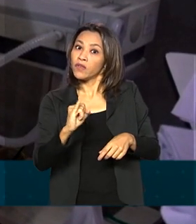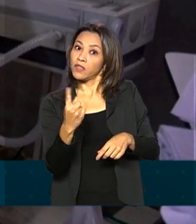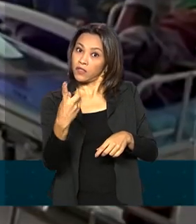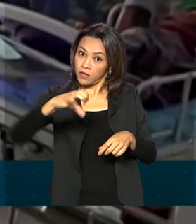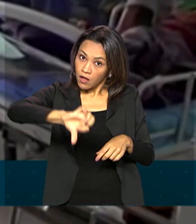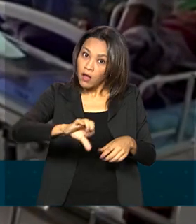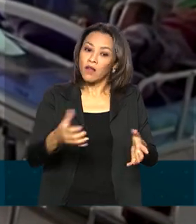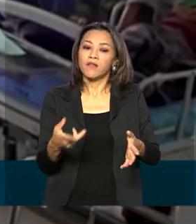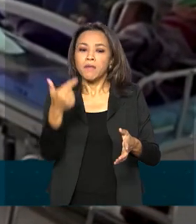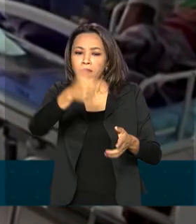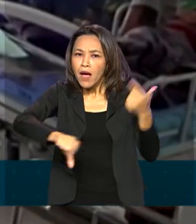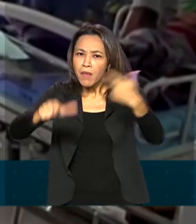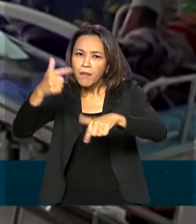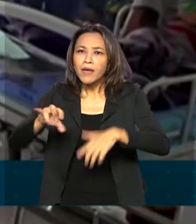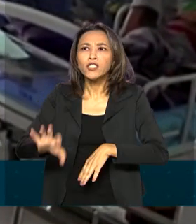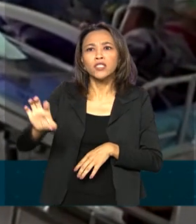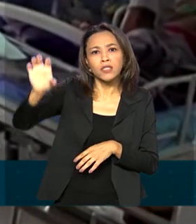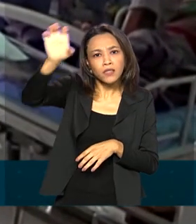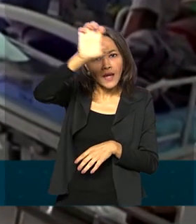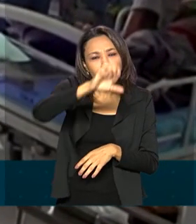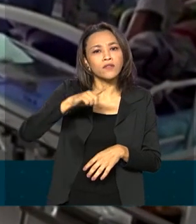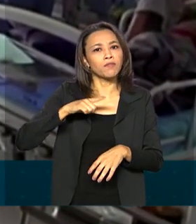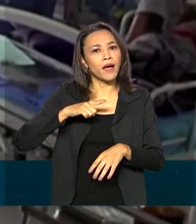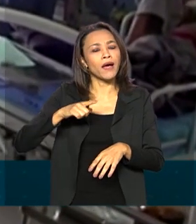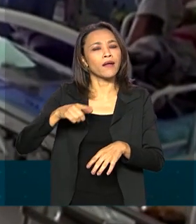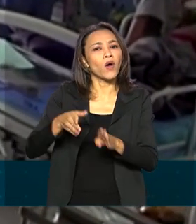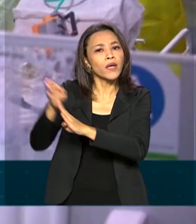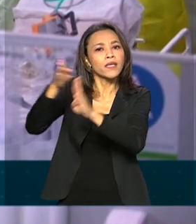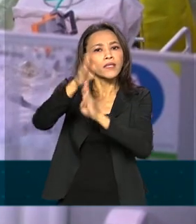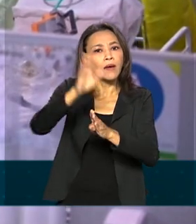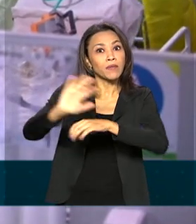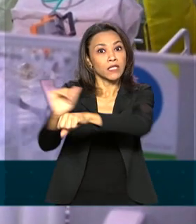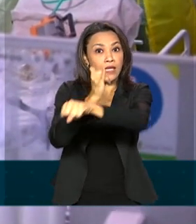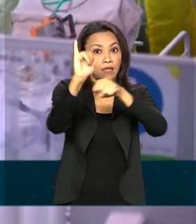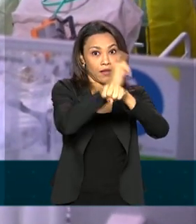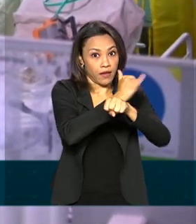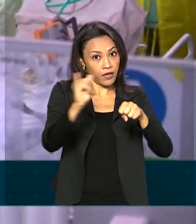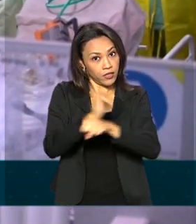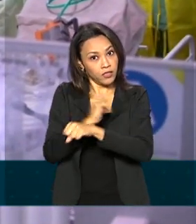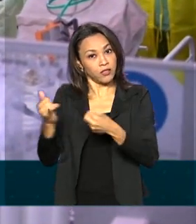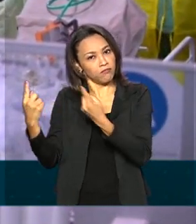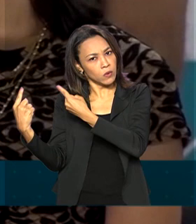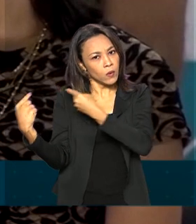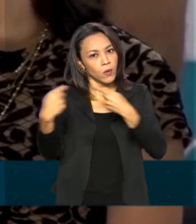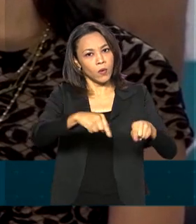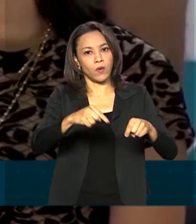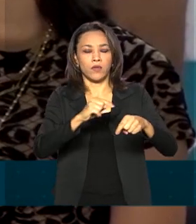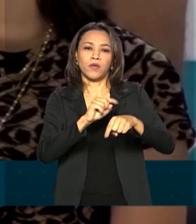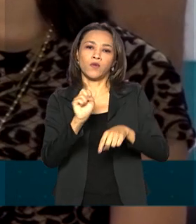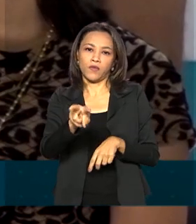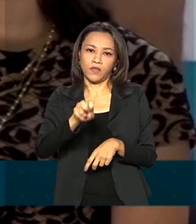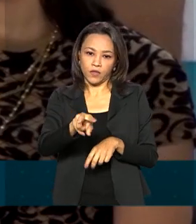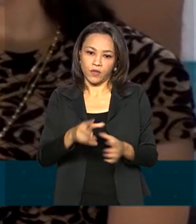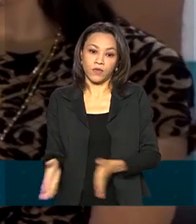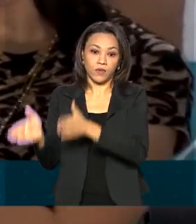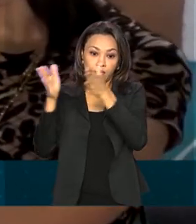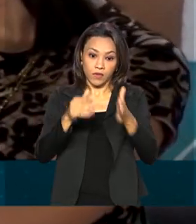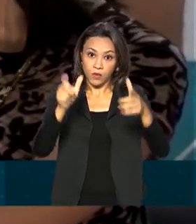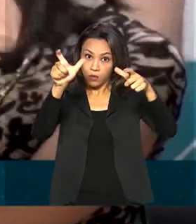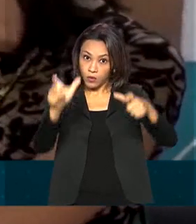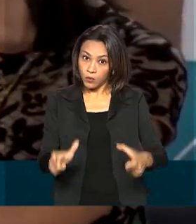demais estados a pôr em prática uma estratégia de defesa eficaz contra o vírus. E Manaus é